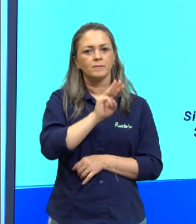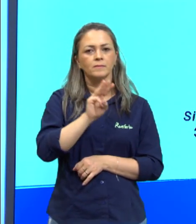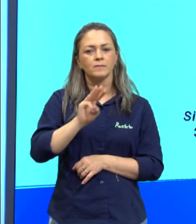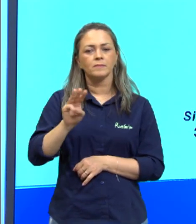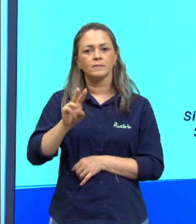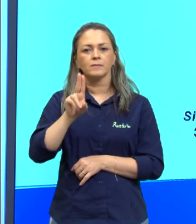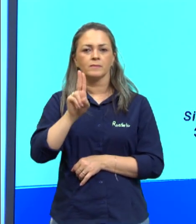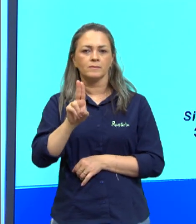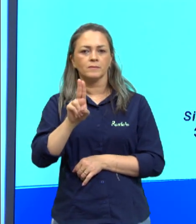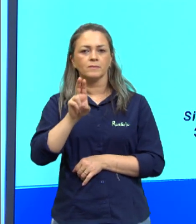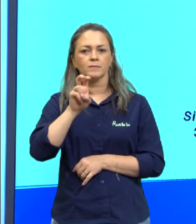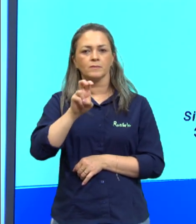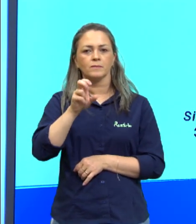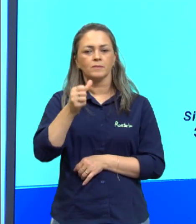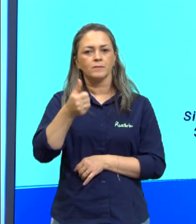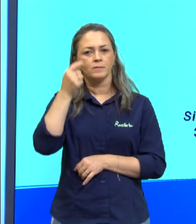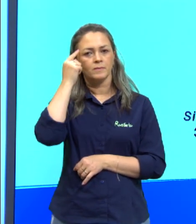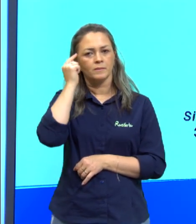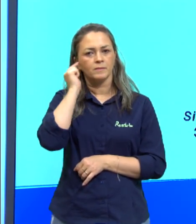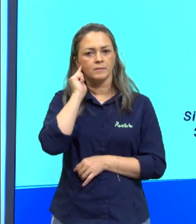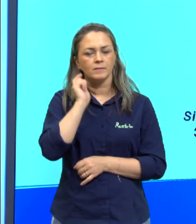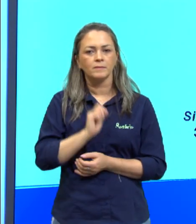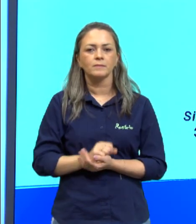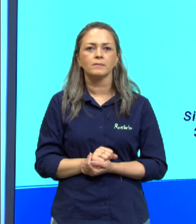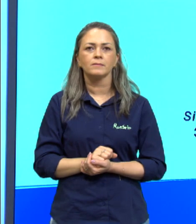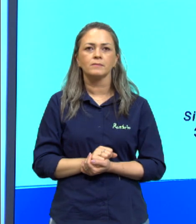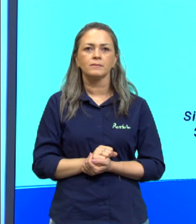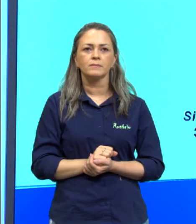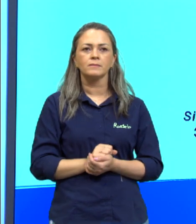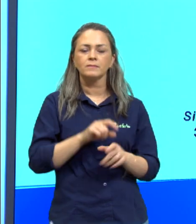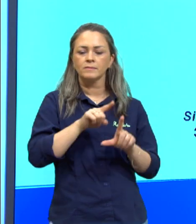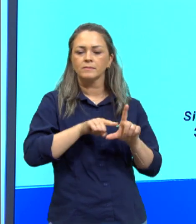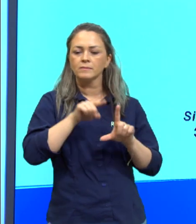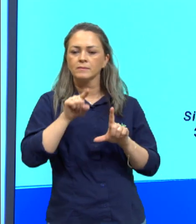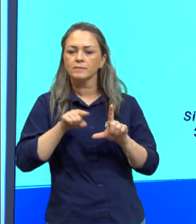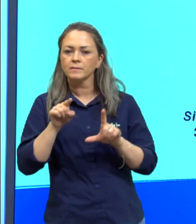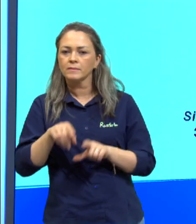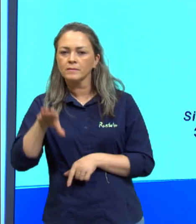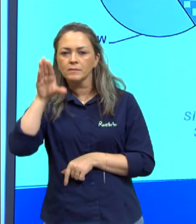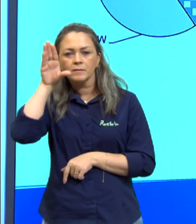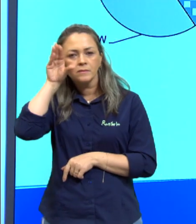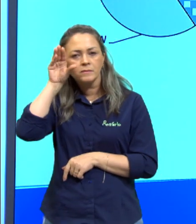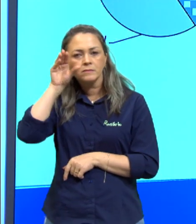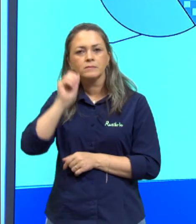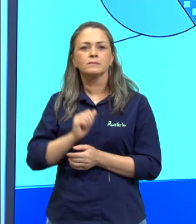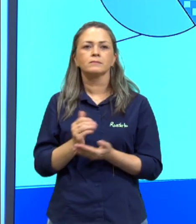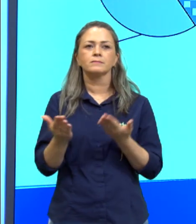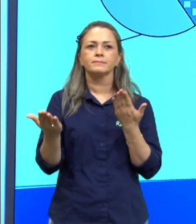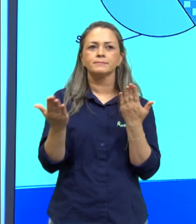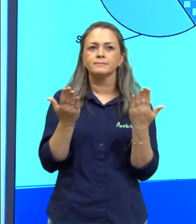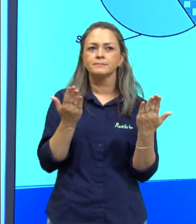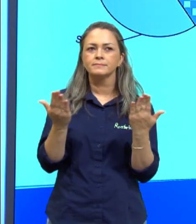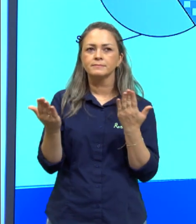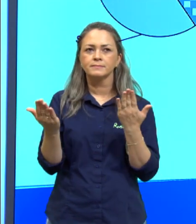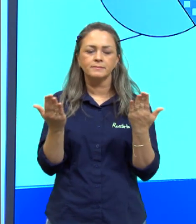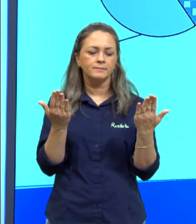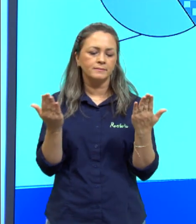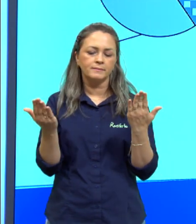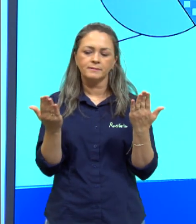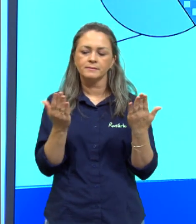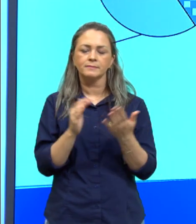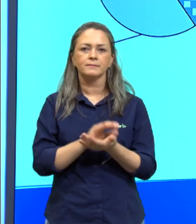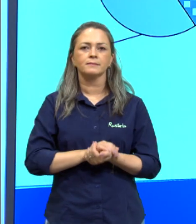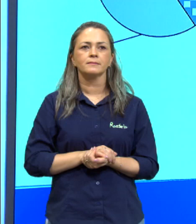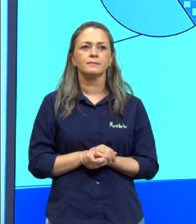56. Então, ali os gráficos para nós observarmos e compararmos. A